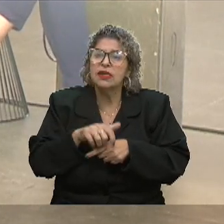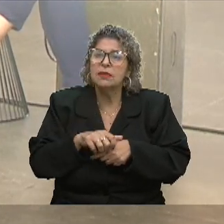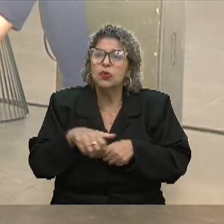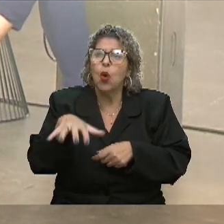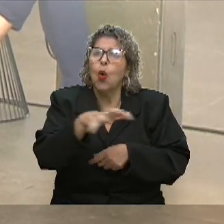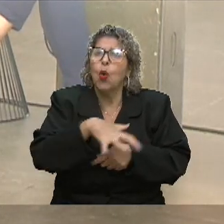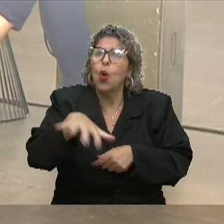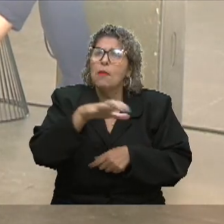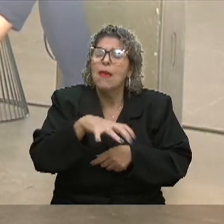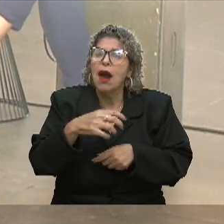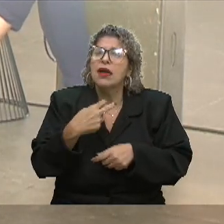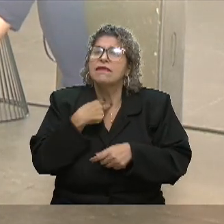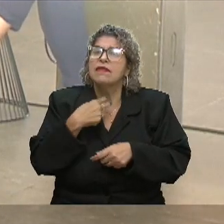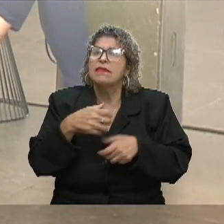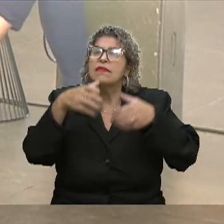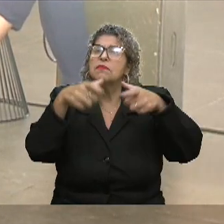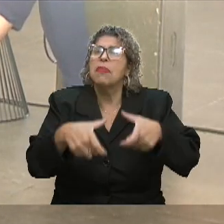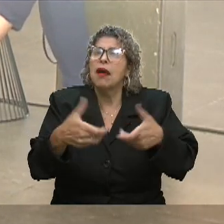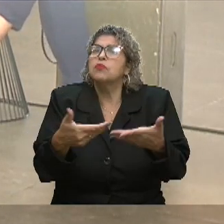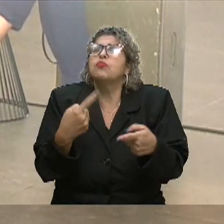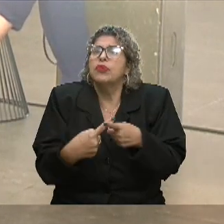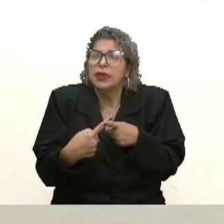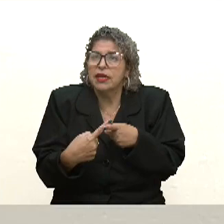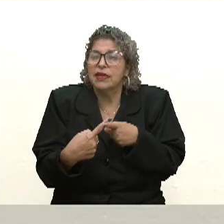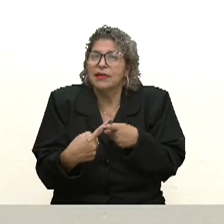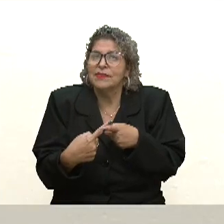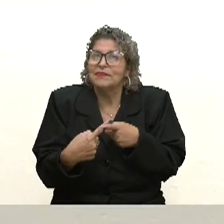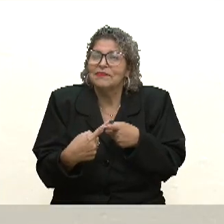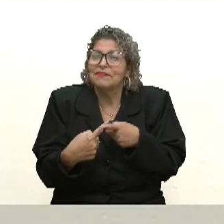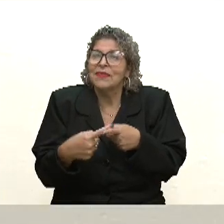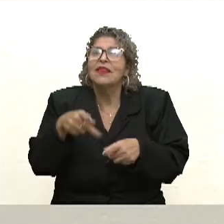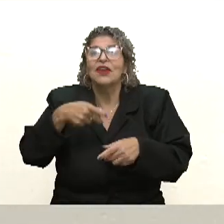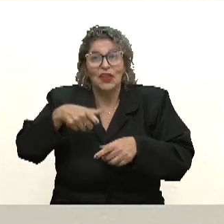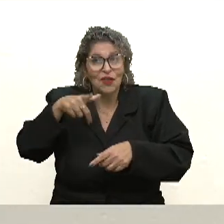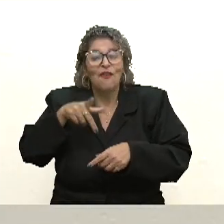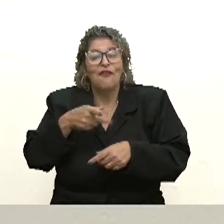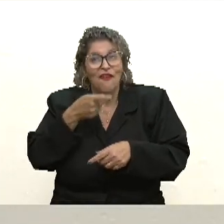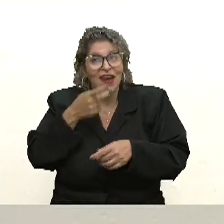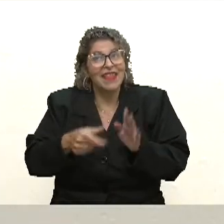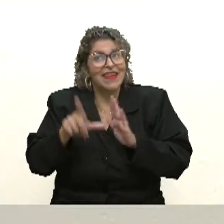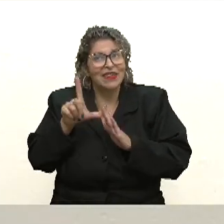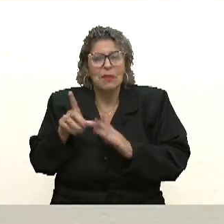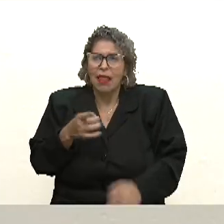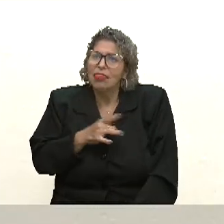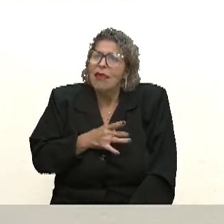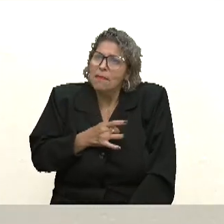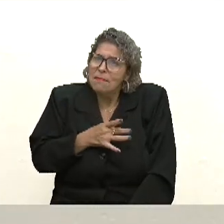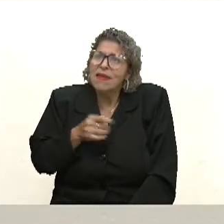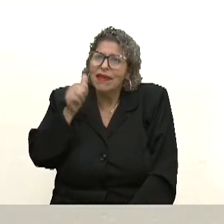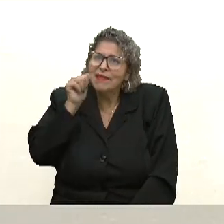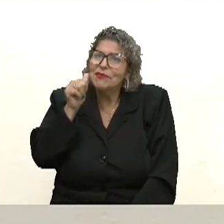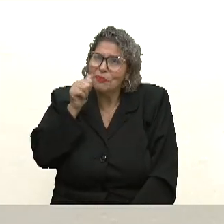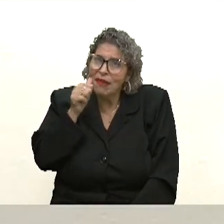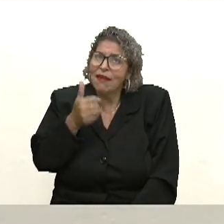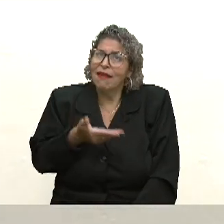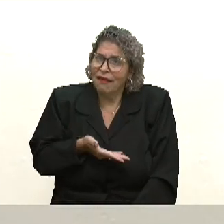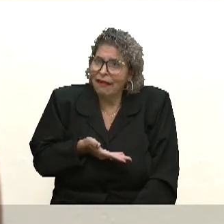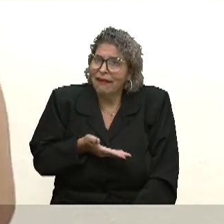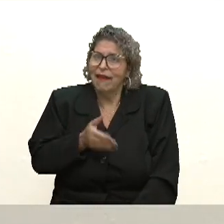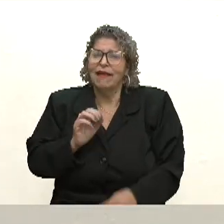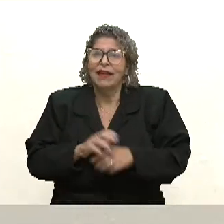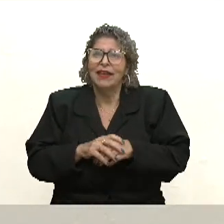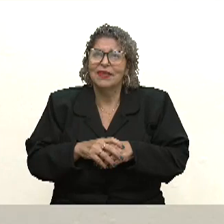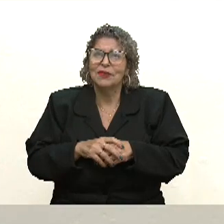espaços? Pergunto para ti, Marina, começo por ti. Eu acho que, como eu disse antes, também tem um pouco de medo. Eu acho que a gente tem ainda